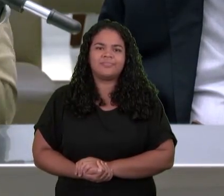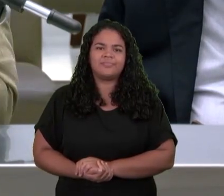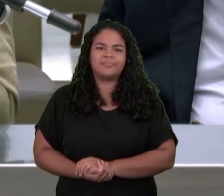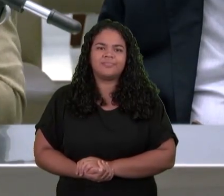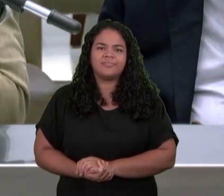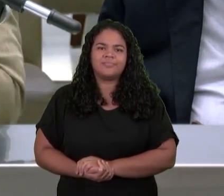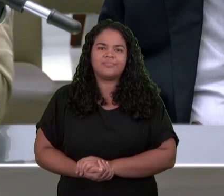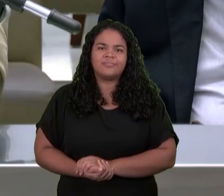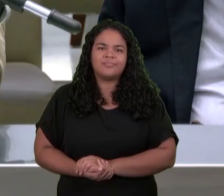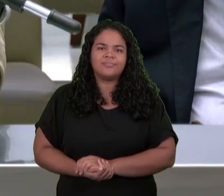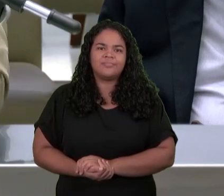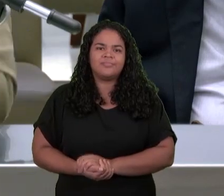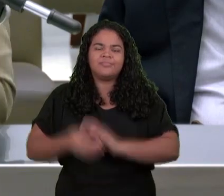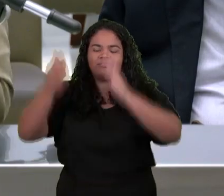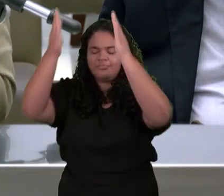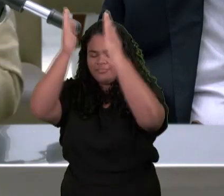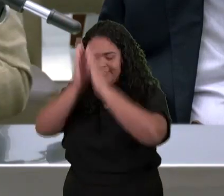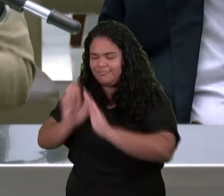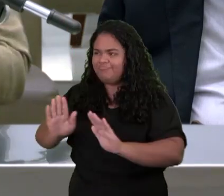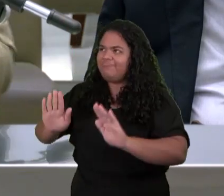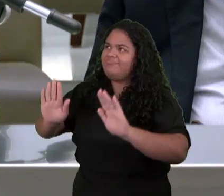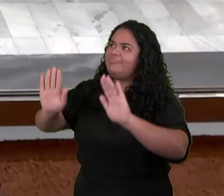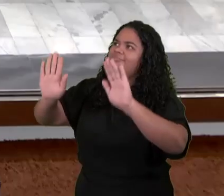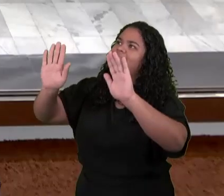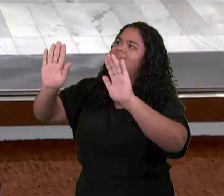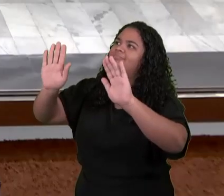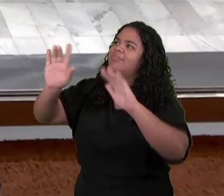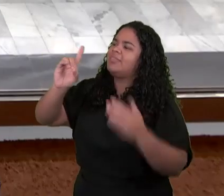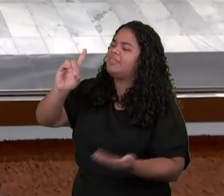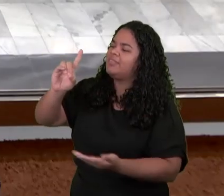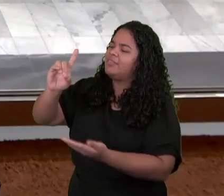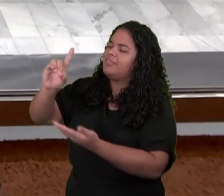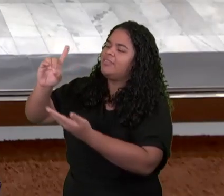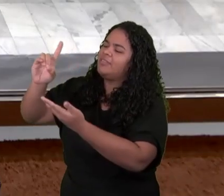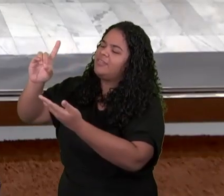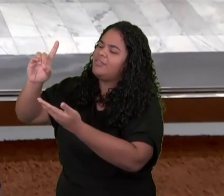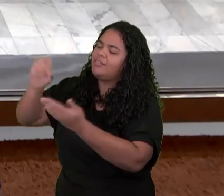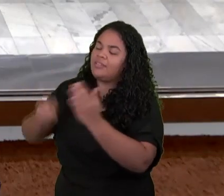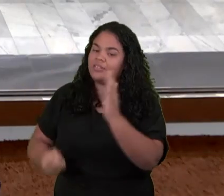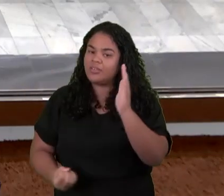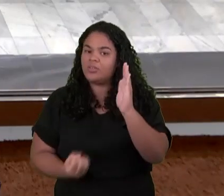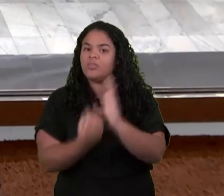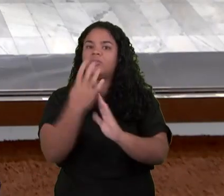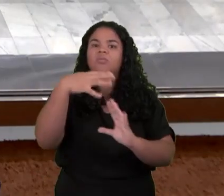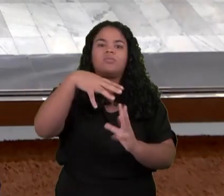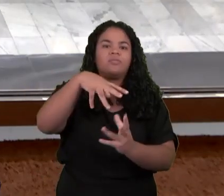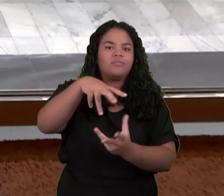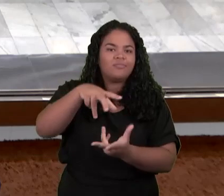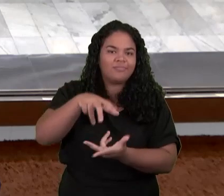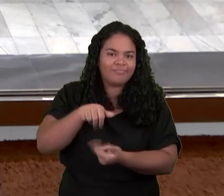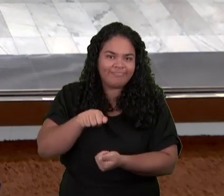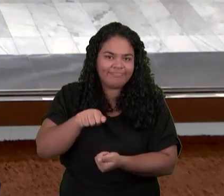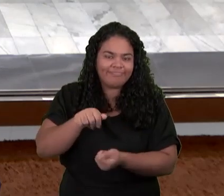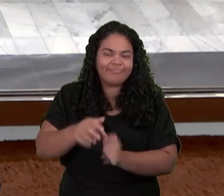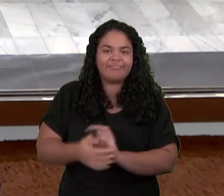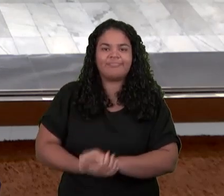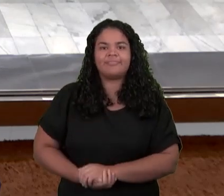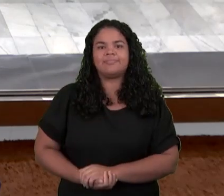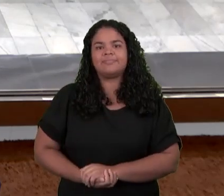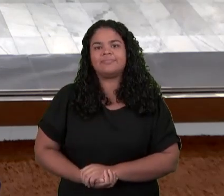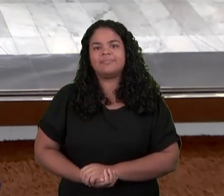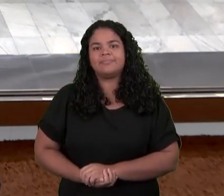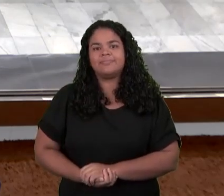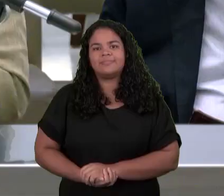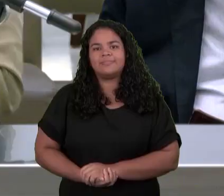Adoração A Deus Aquele que é Criador De todas As coisas Mas de forma